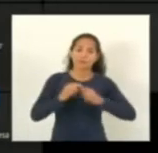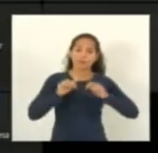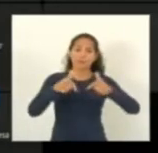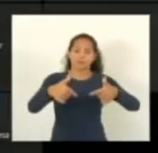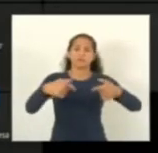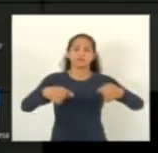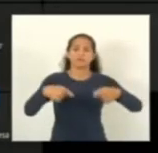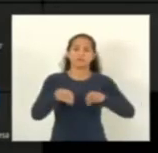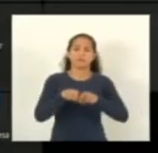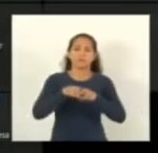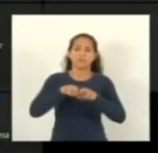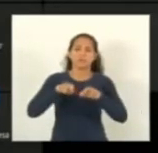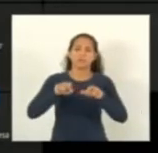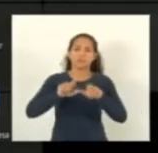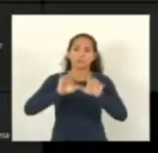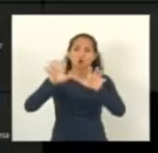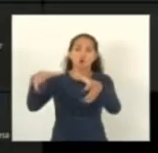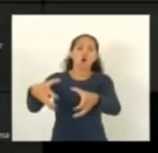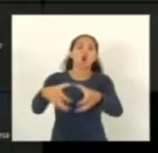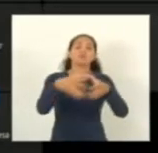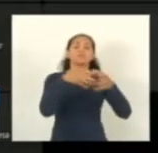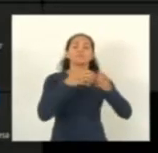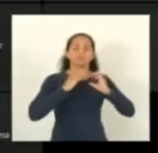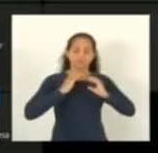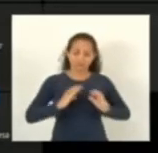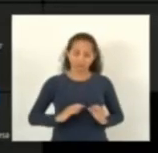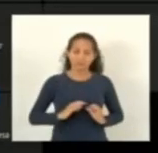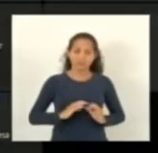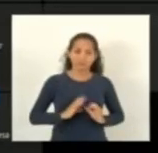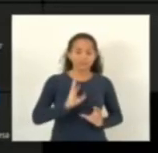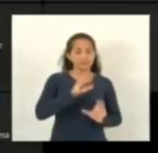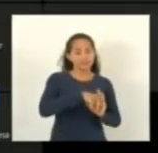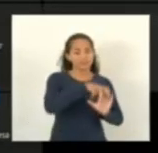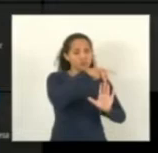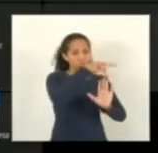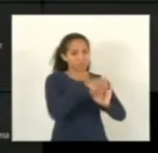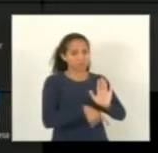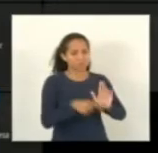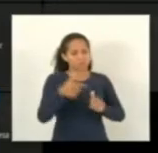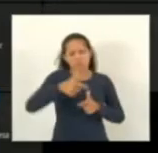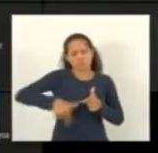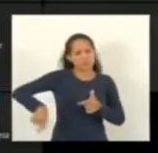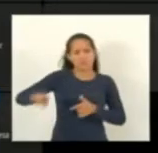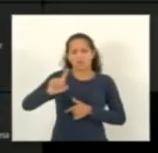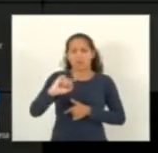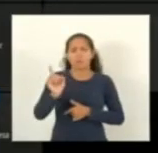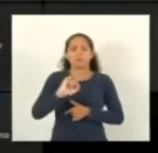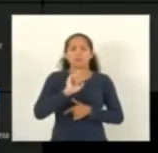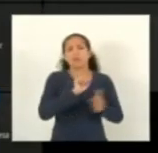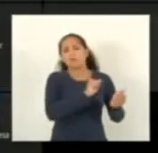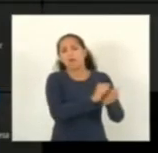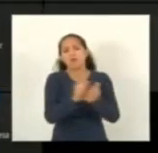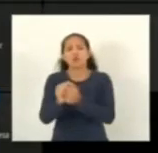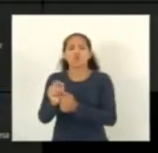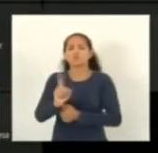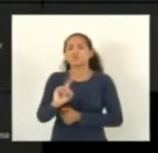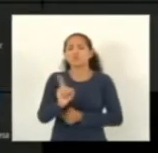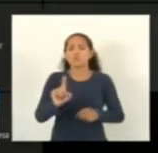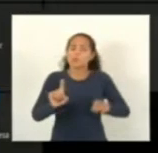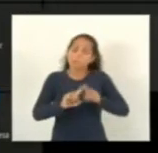Que pudesse incluir a Comissão de Cidadania. Nada, sem nenhum problema em fazer em conjunto, mas que a Comissão de Cidadania fosse ouvida.